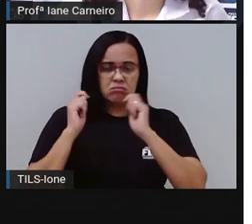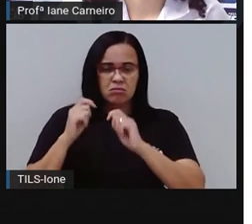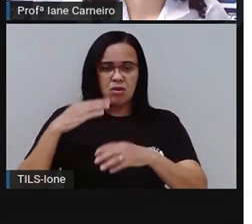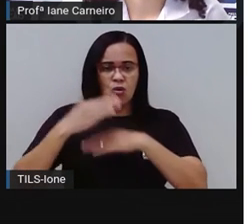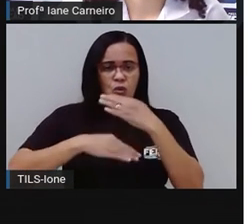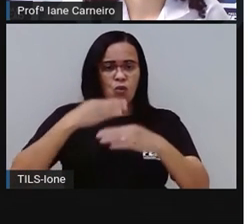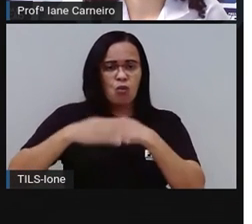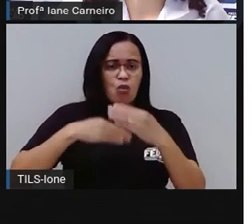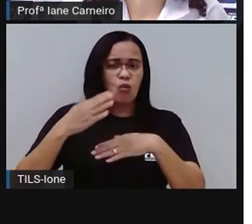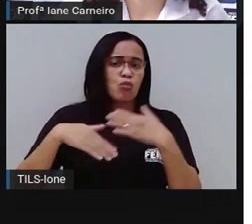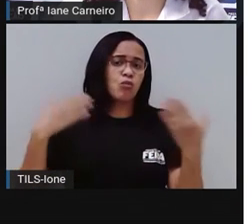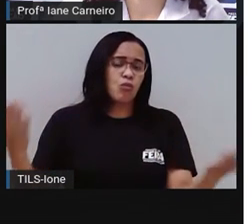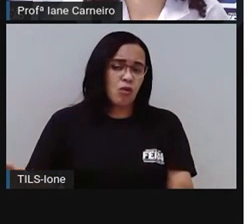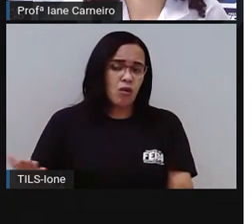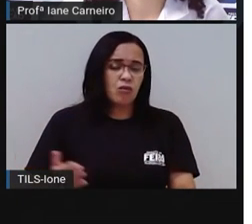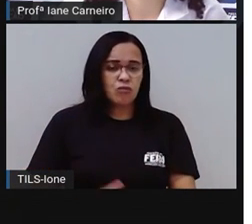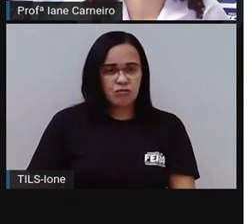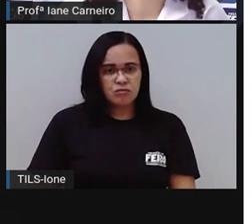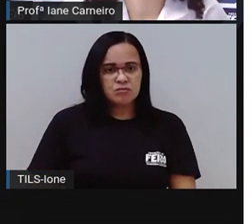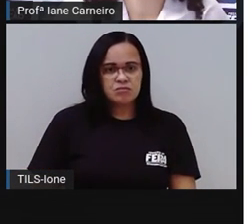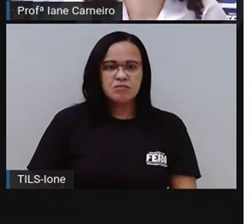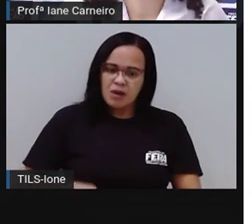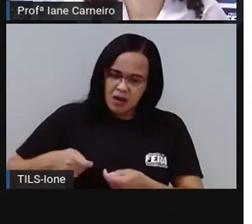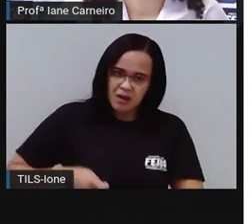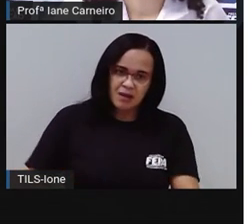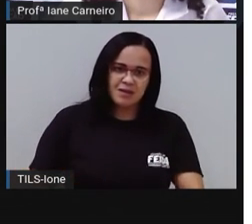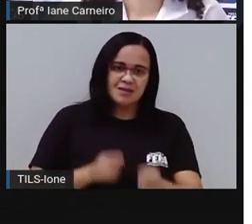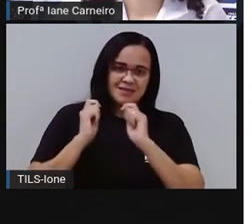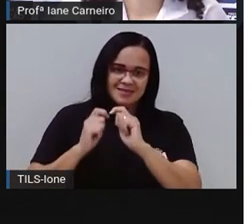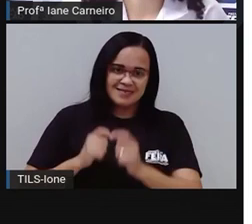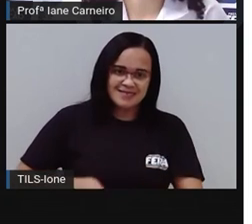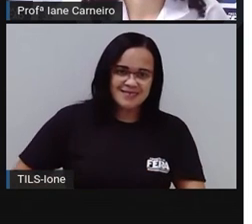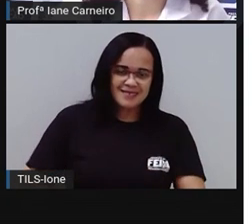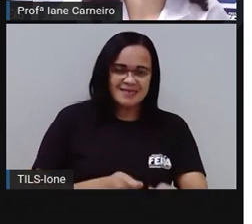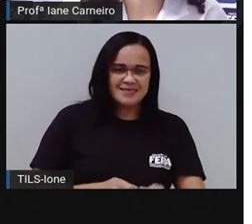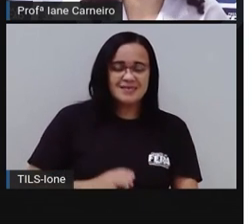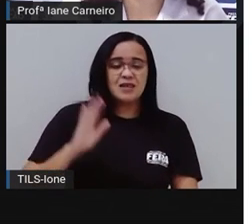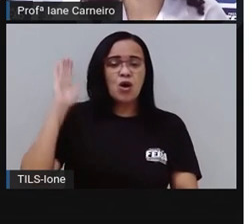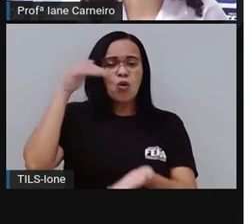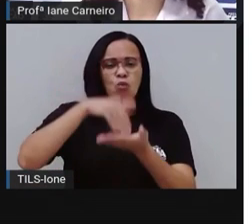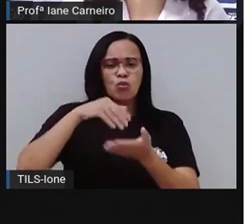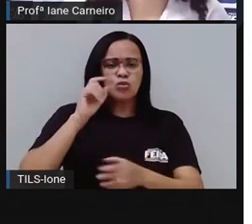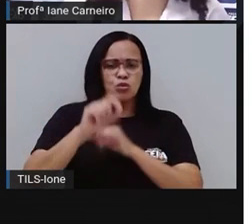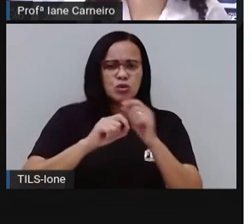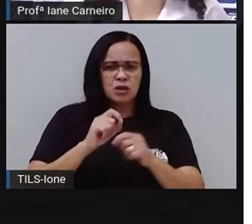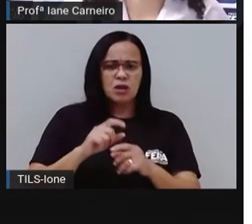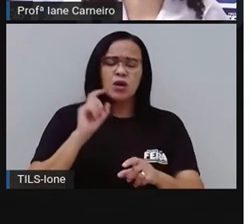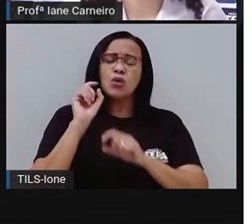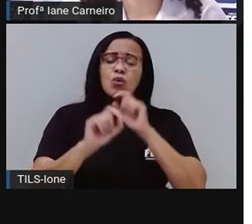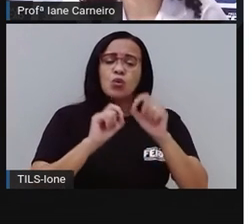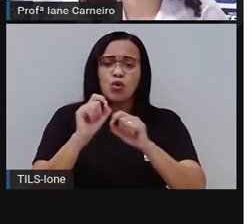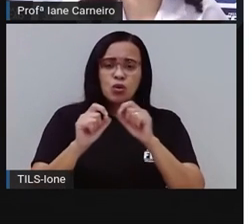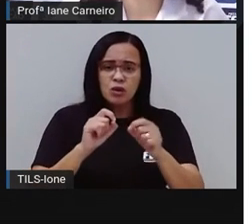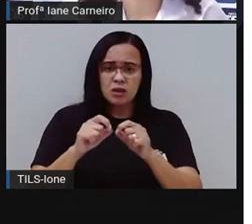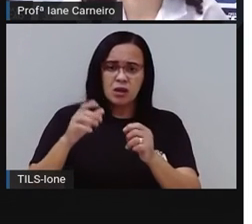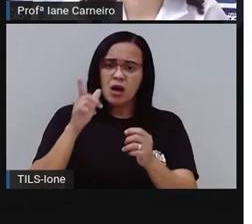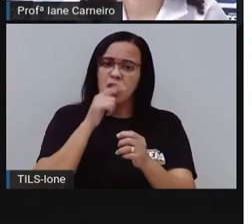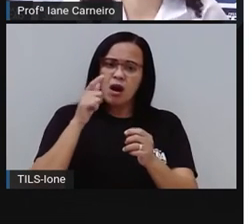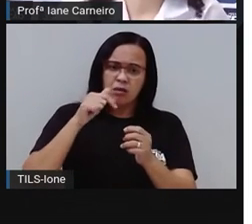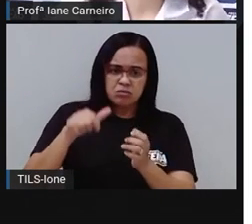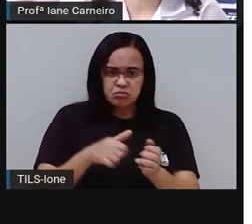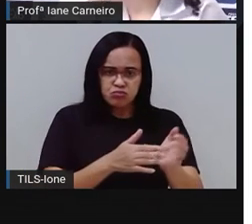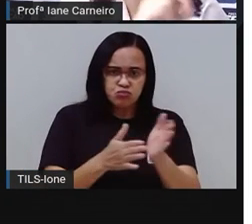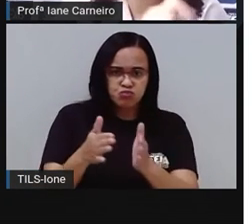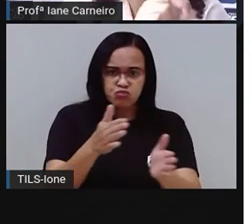Buraco, né? Quanto mais a gente cava, mais vai ficar no fundo. O último, que é que é? Mesmo atravessando o rio, não se molha.